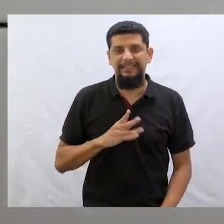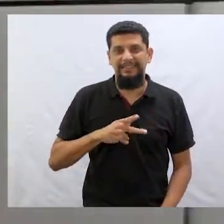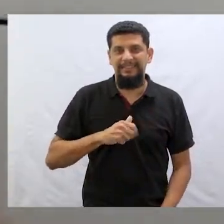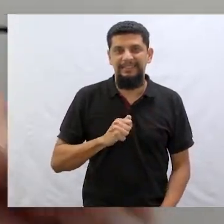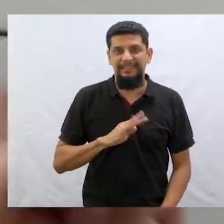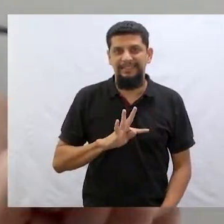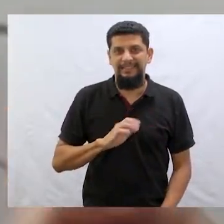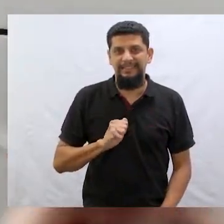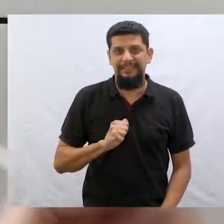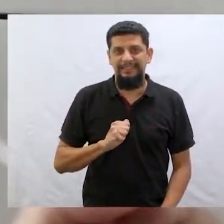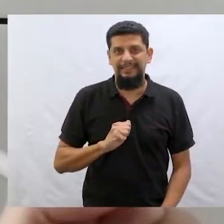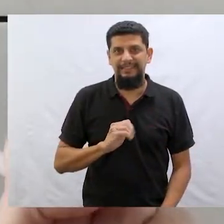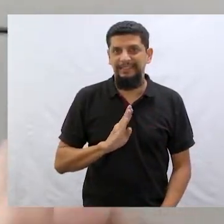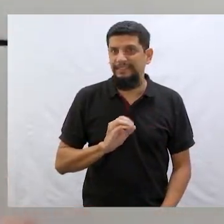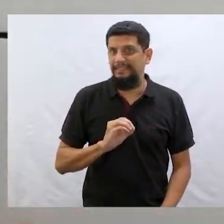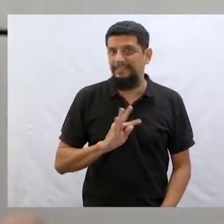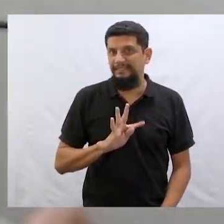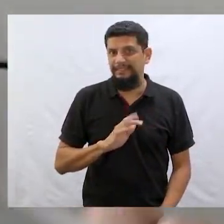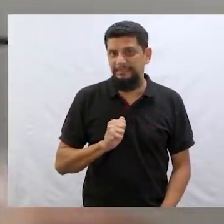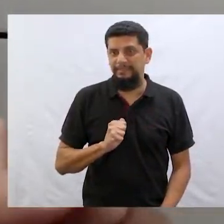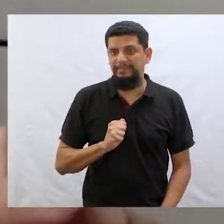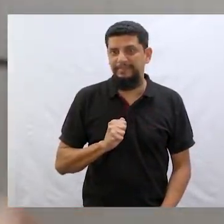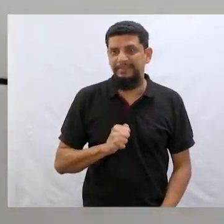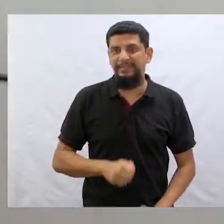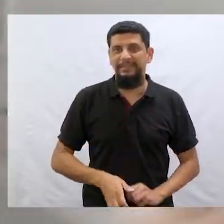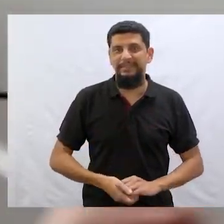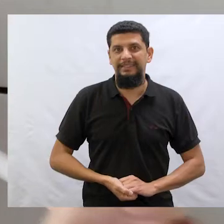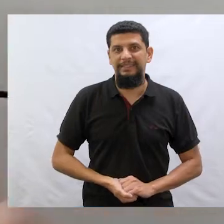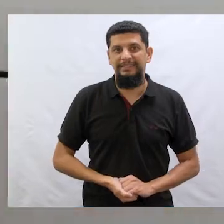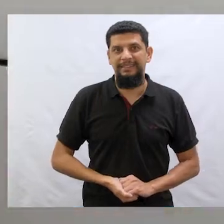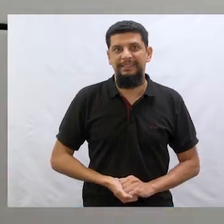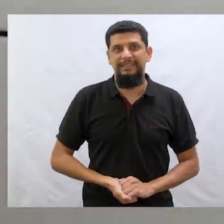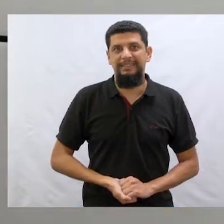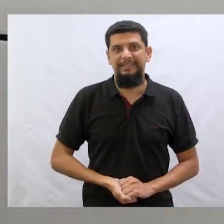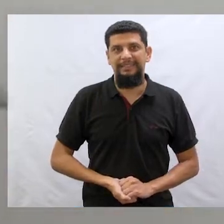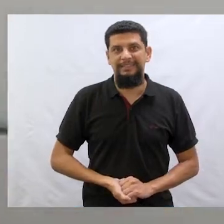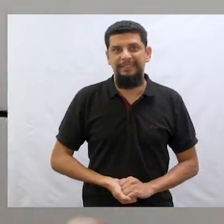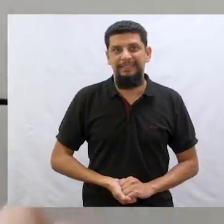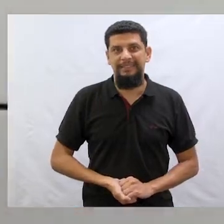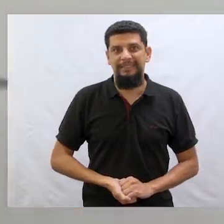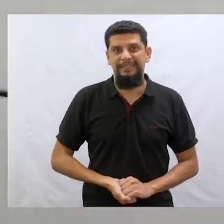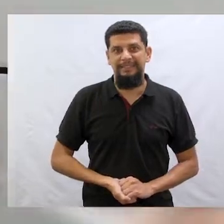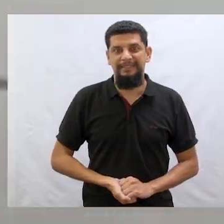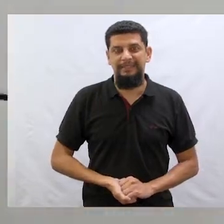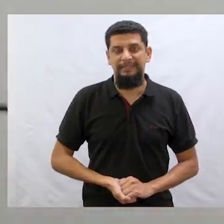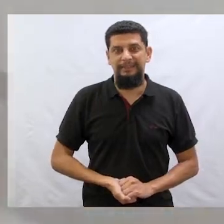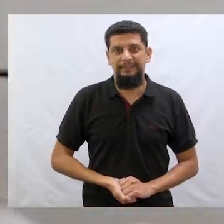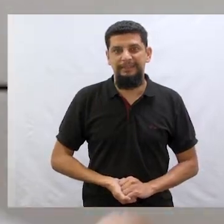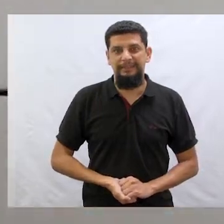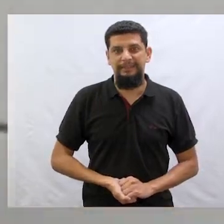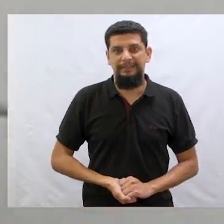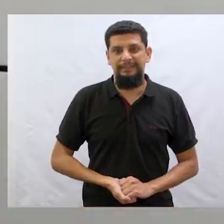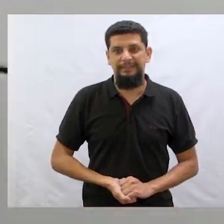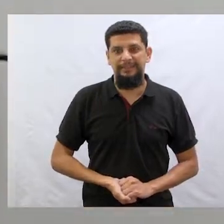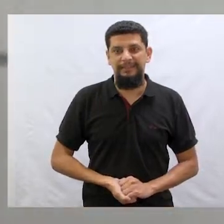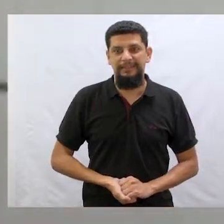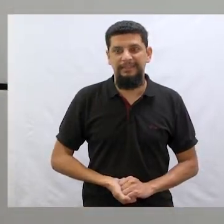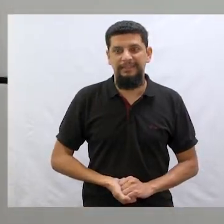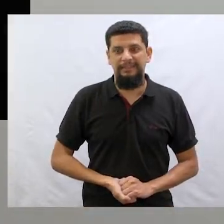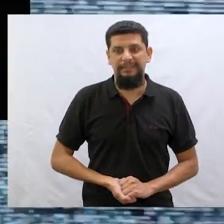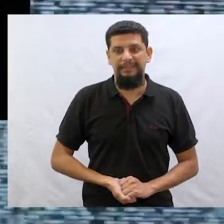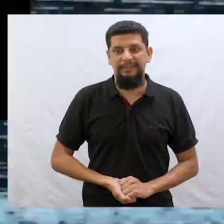Toda pata bota Toda pata bota Toda pata bota